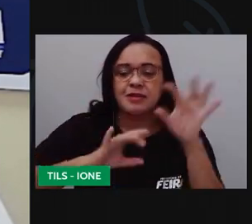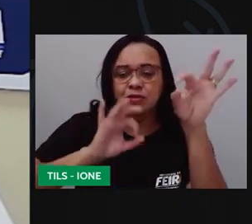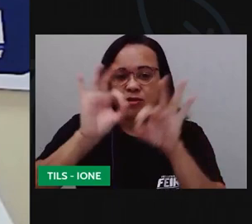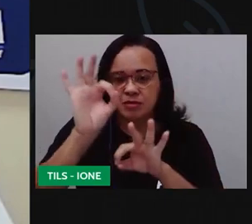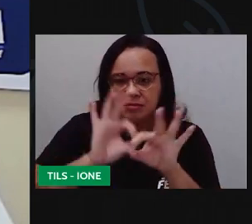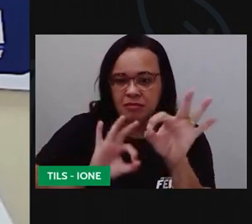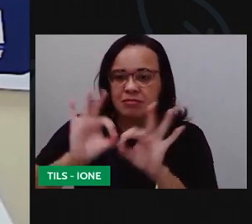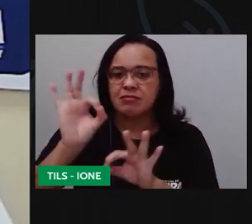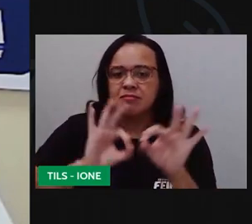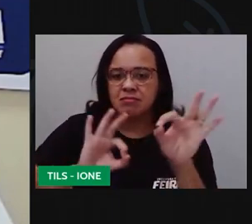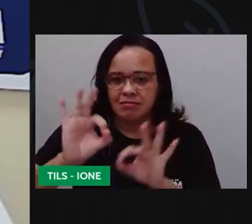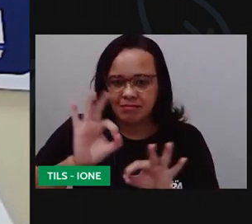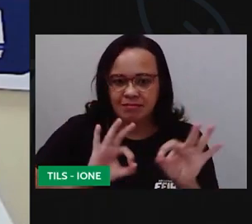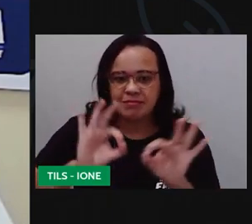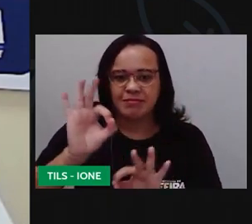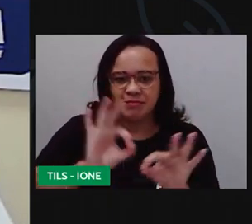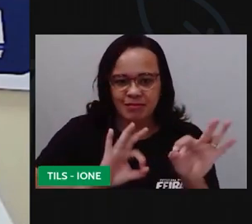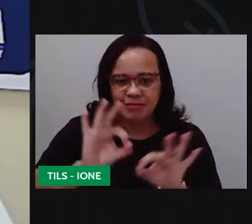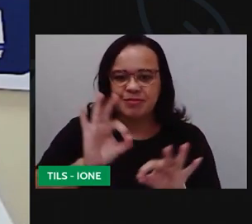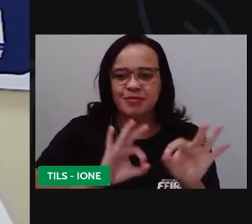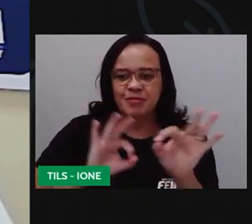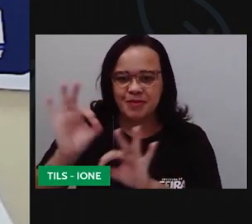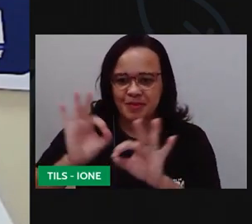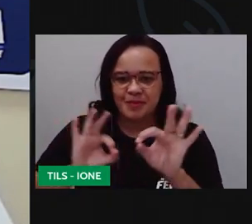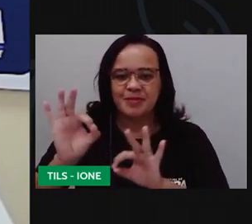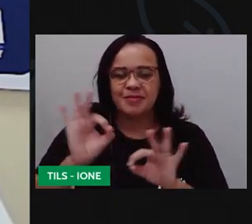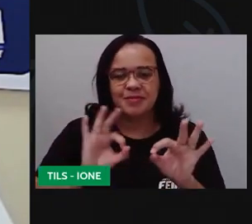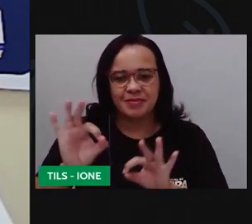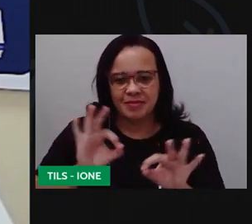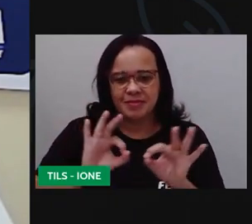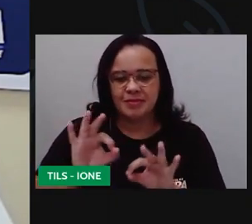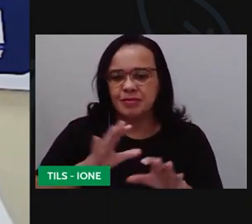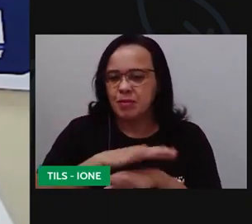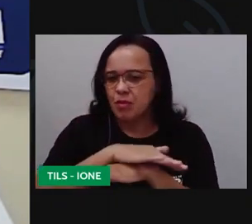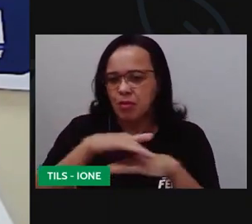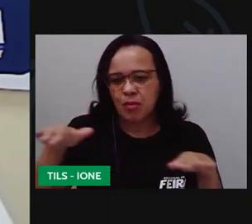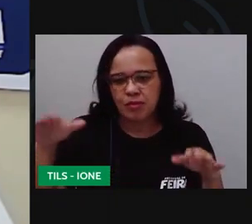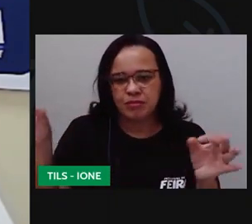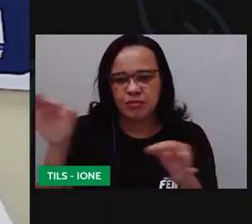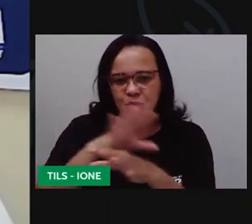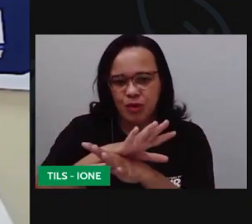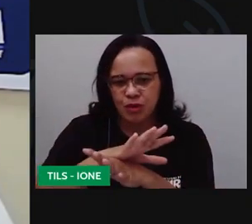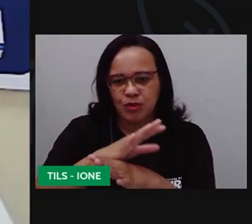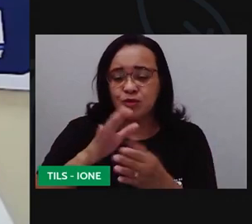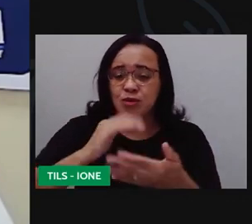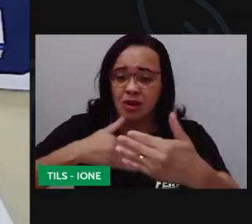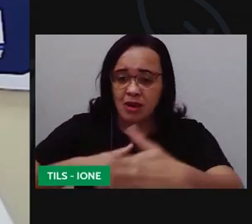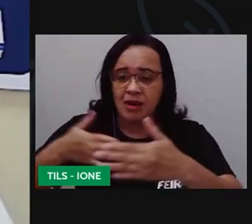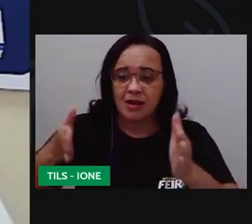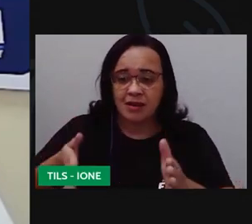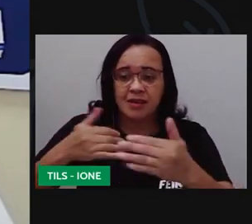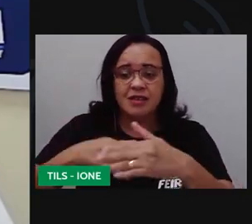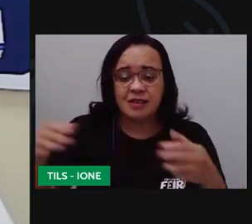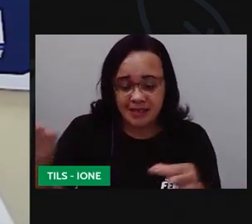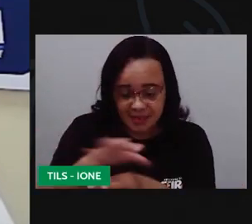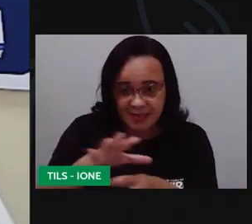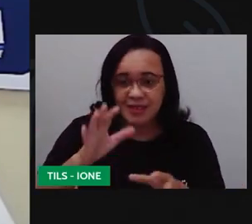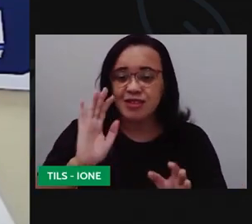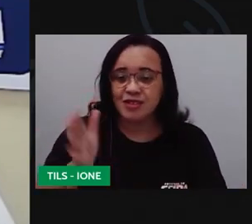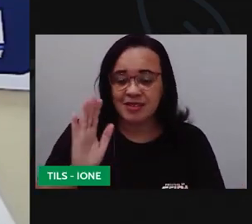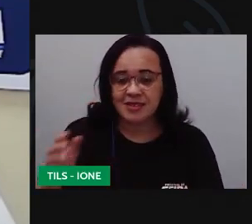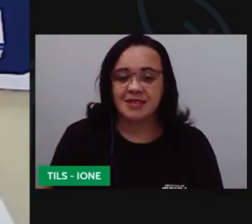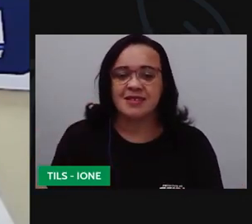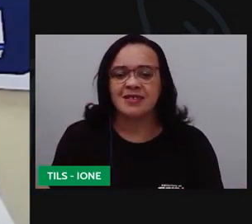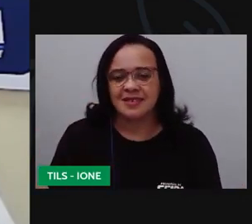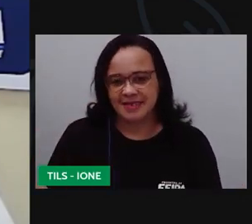olha a prova apertando direitinho ó pronto aperfei pronto já tem a minha caixa forrada aí eu vou fazer